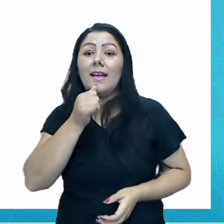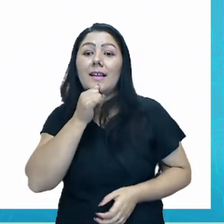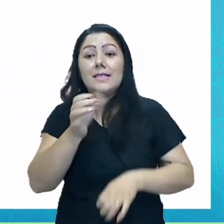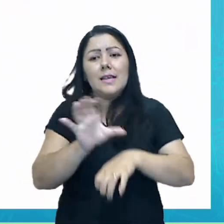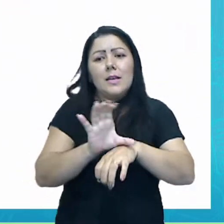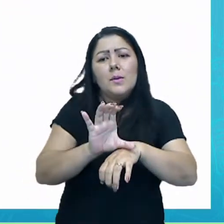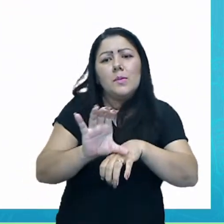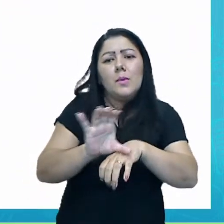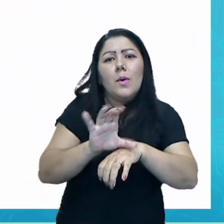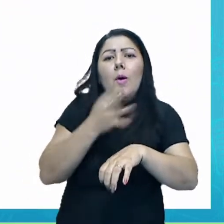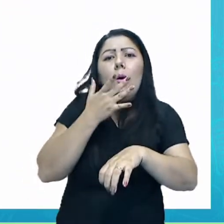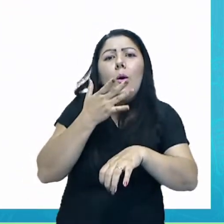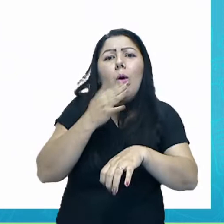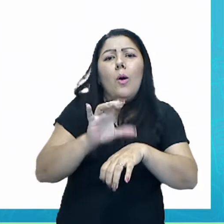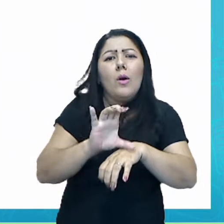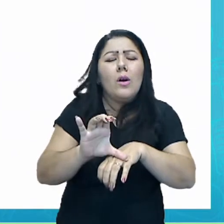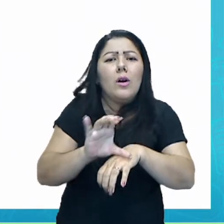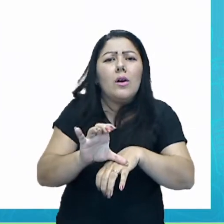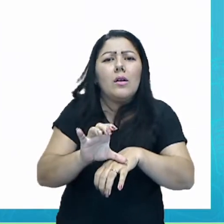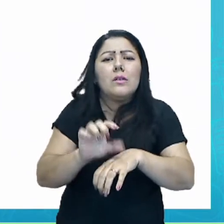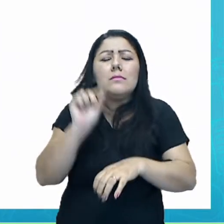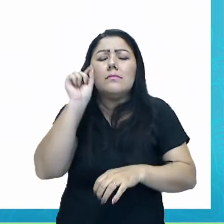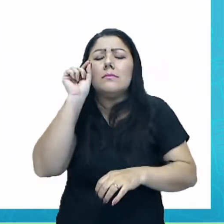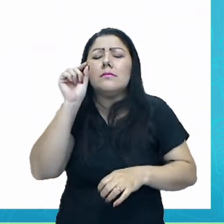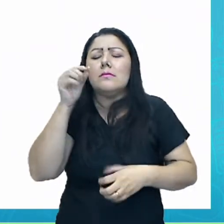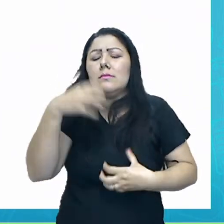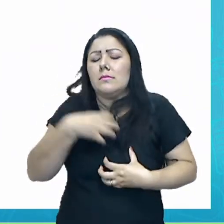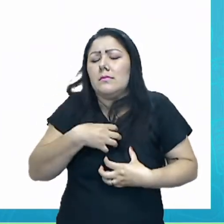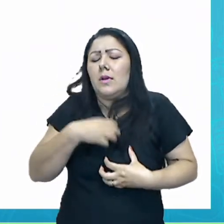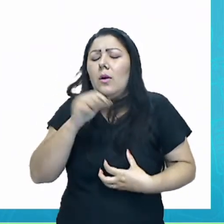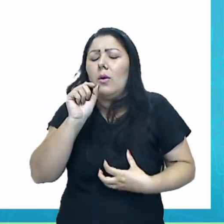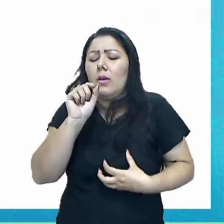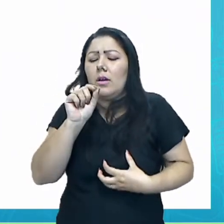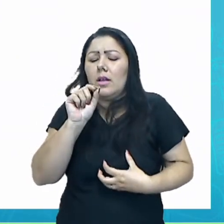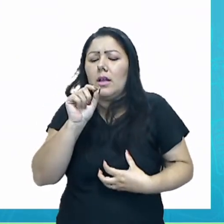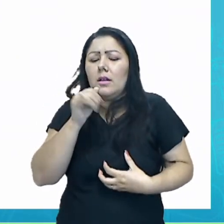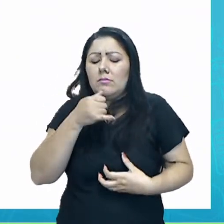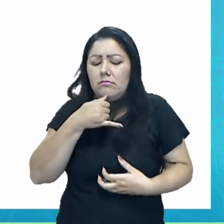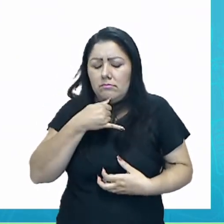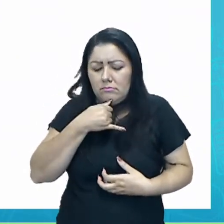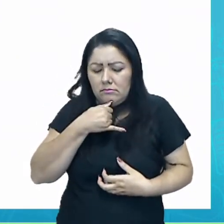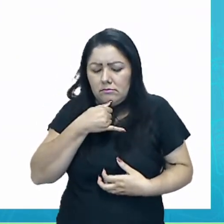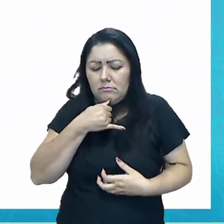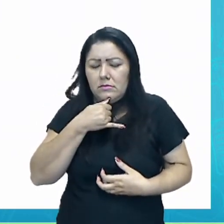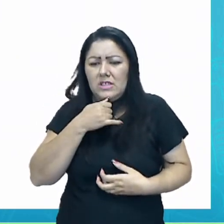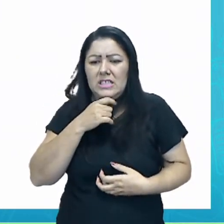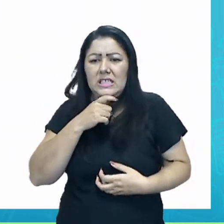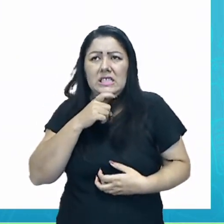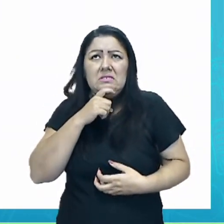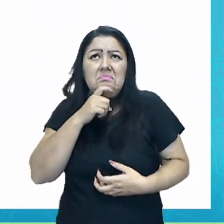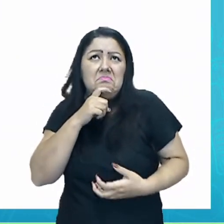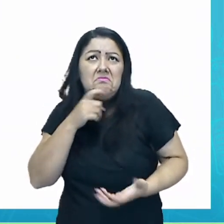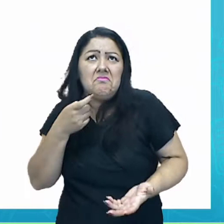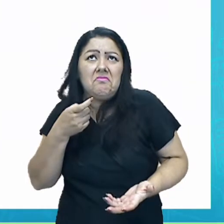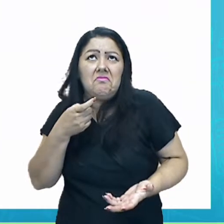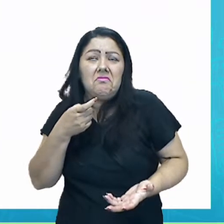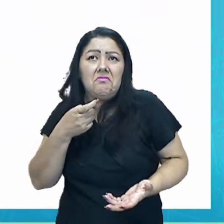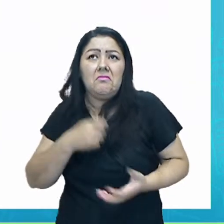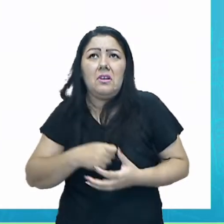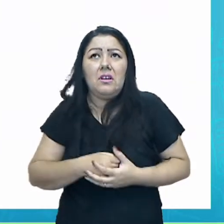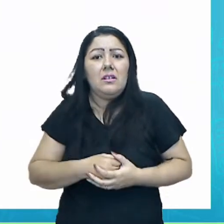Não te traz algo frio? Um sentimento mais triste, podemos dizer assim, ou sem graça?